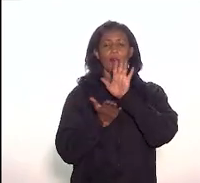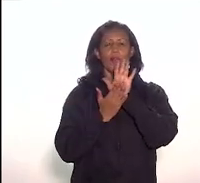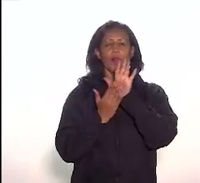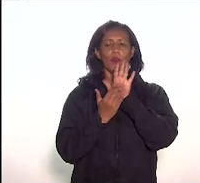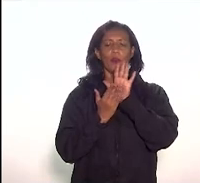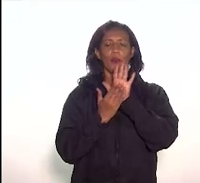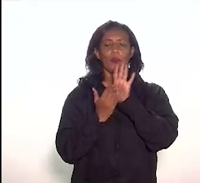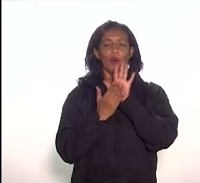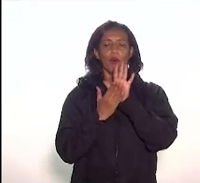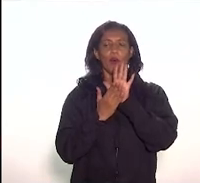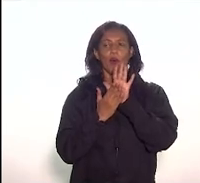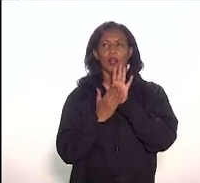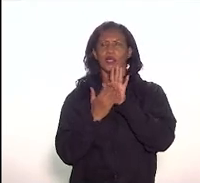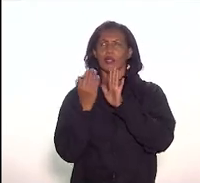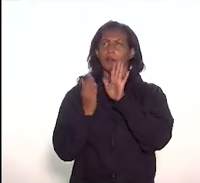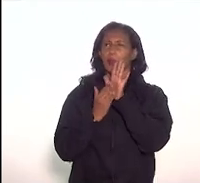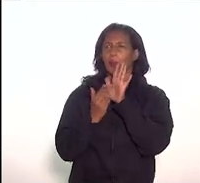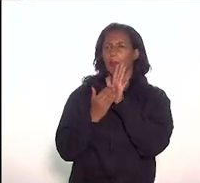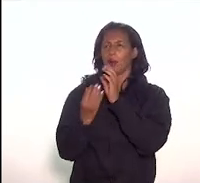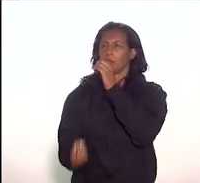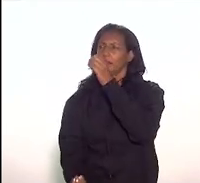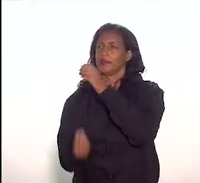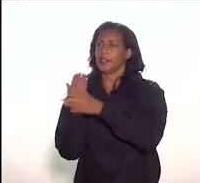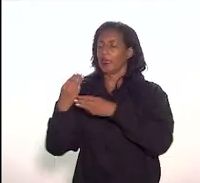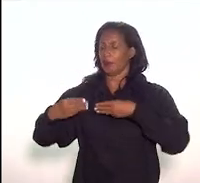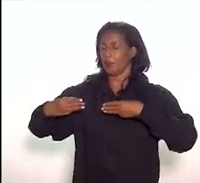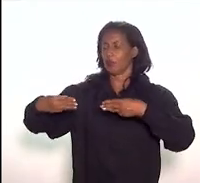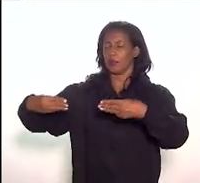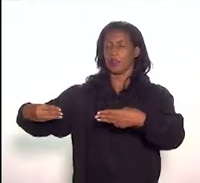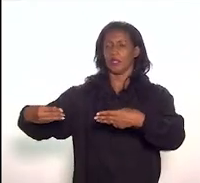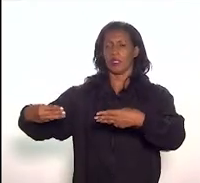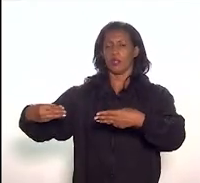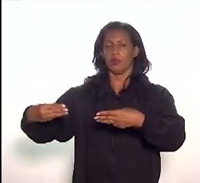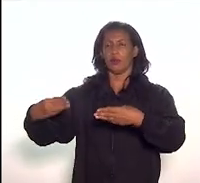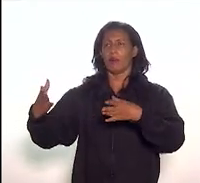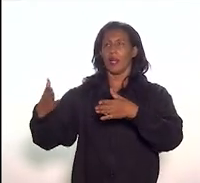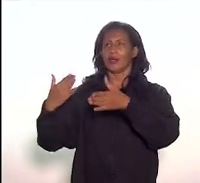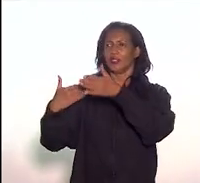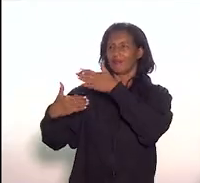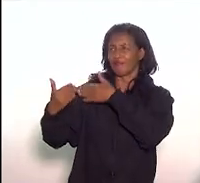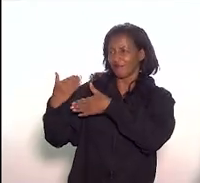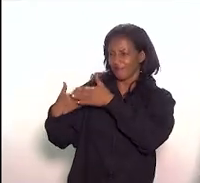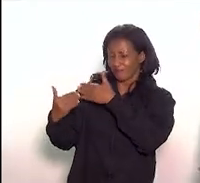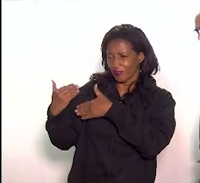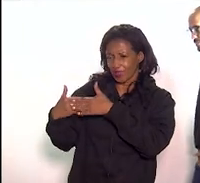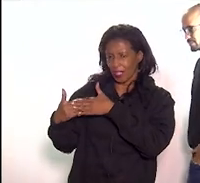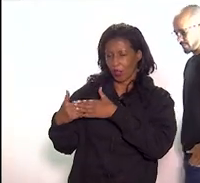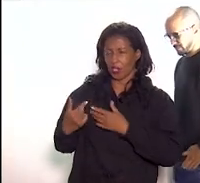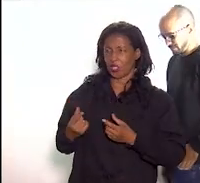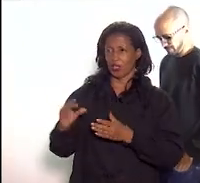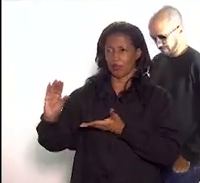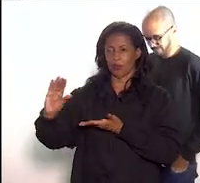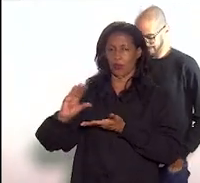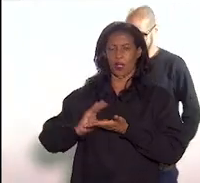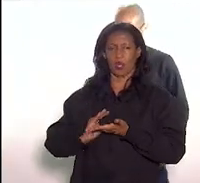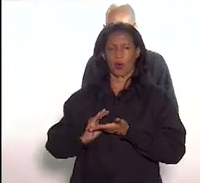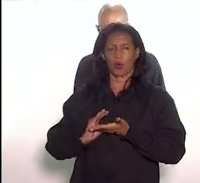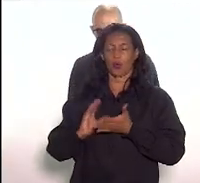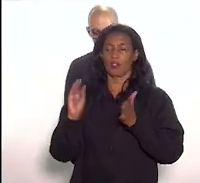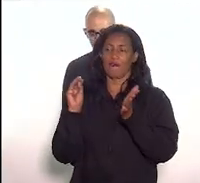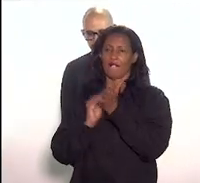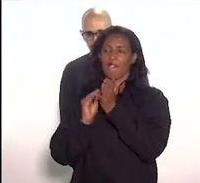se criar um museu ou se ampliar essa proposta, mas a origem dos recursos financeiros para a sua viabilidade ainda não estão